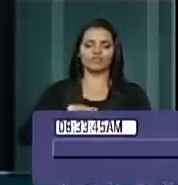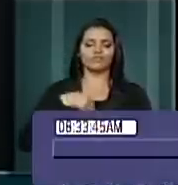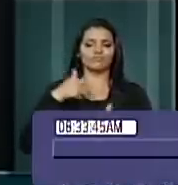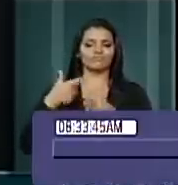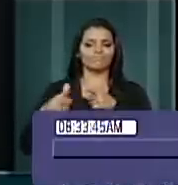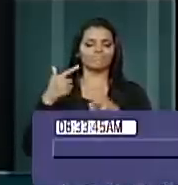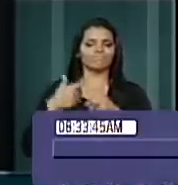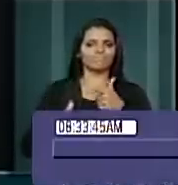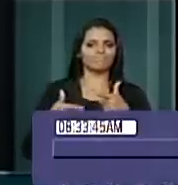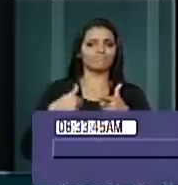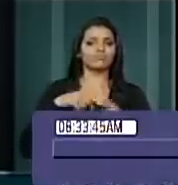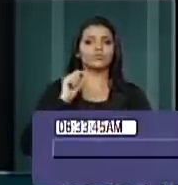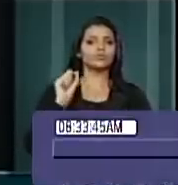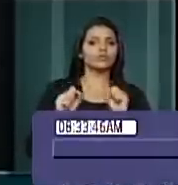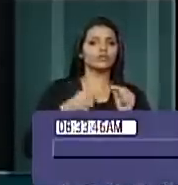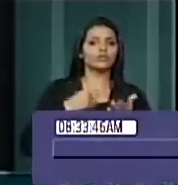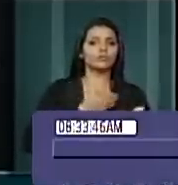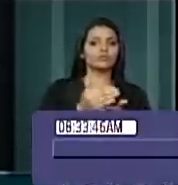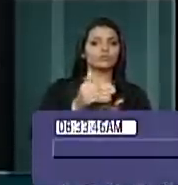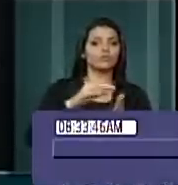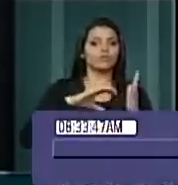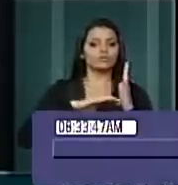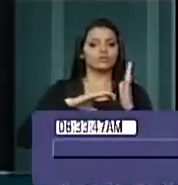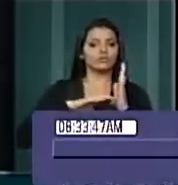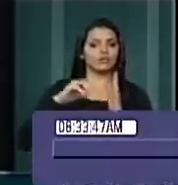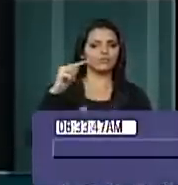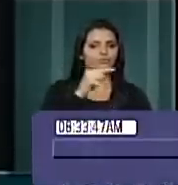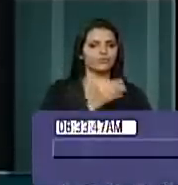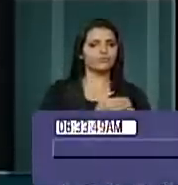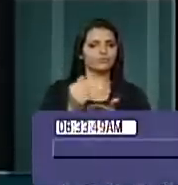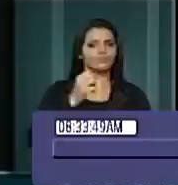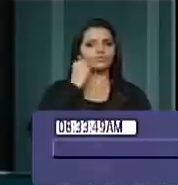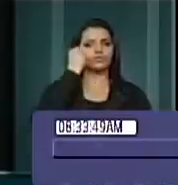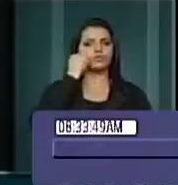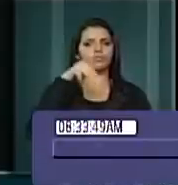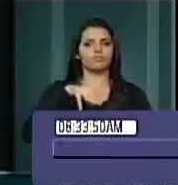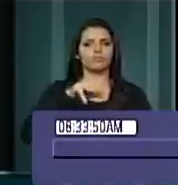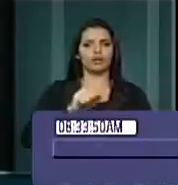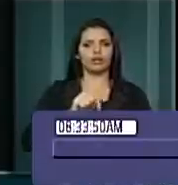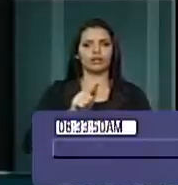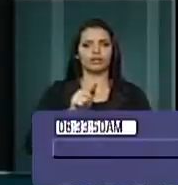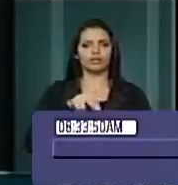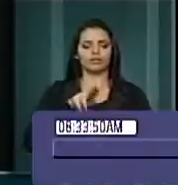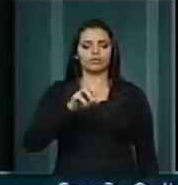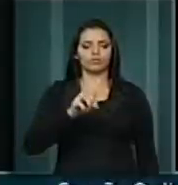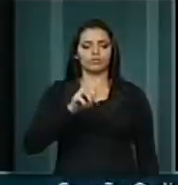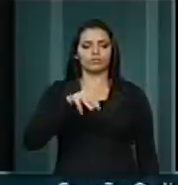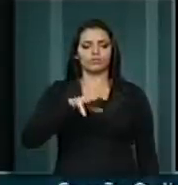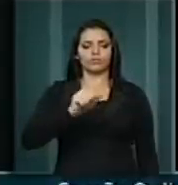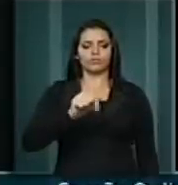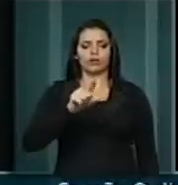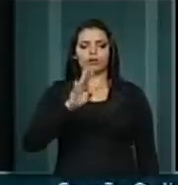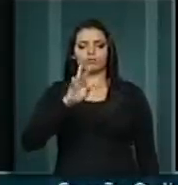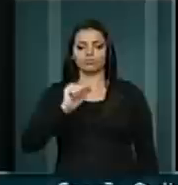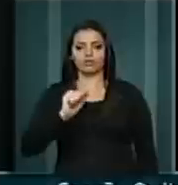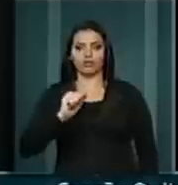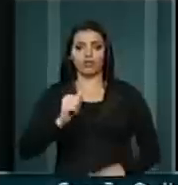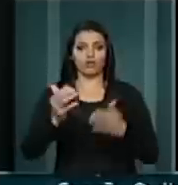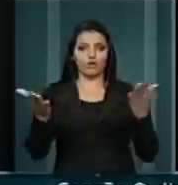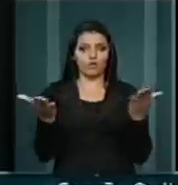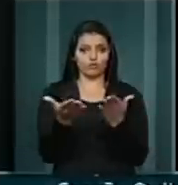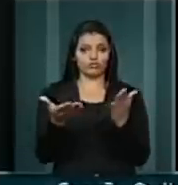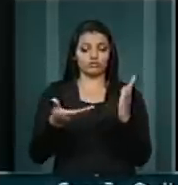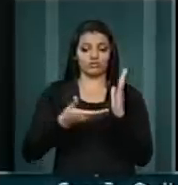polêmica, polêmica essa que iniciou no Senado com o senador Magno Malta e hoje ela se transferiu para a Câmara